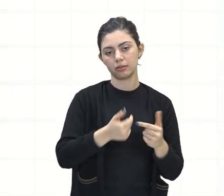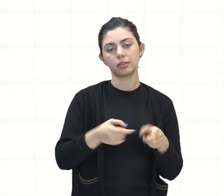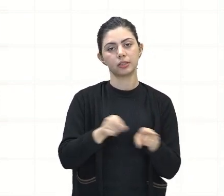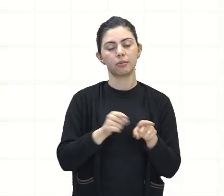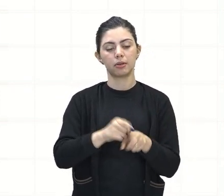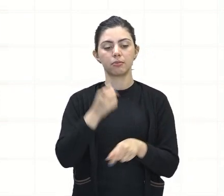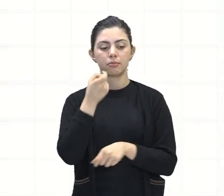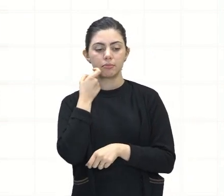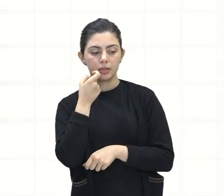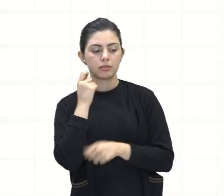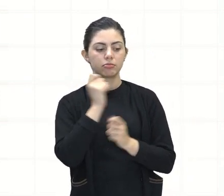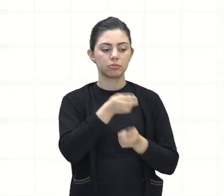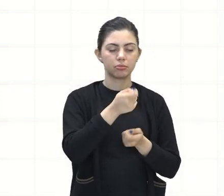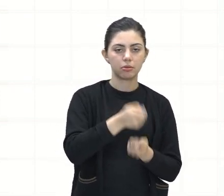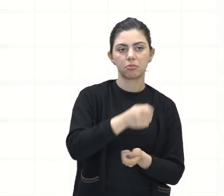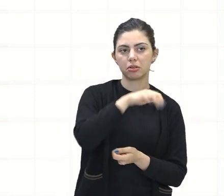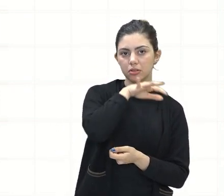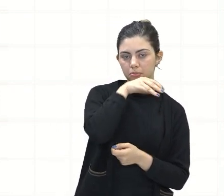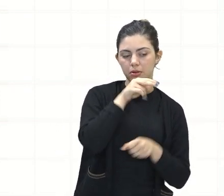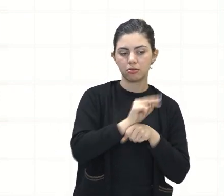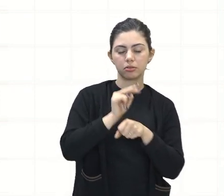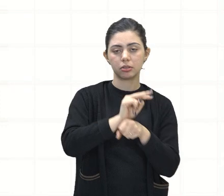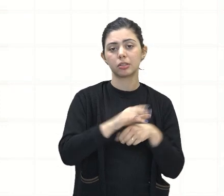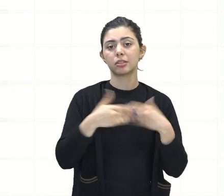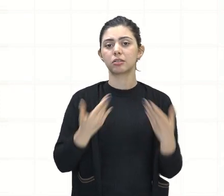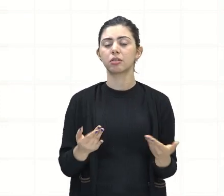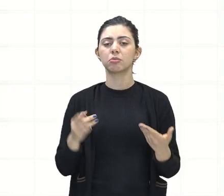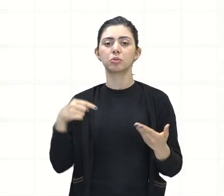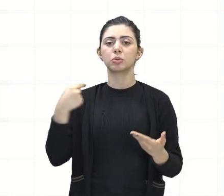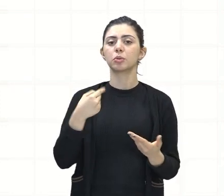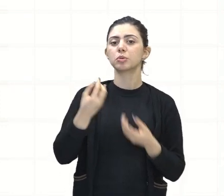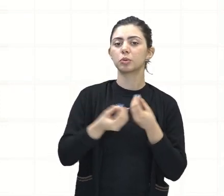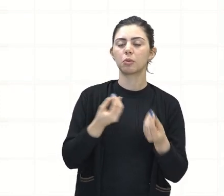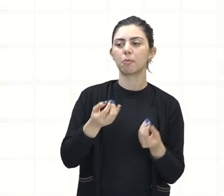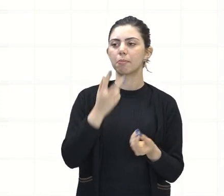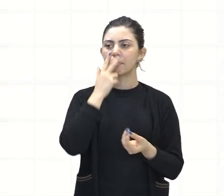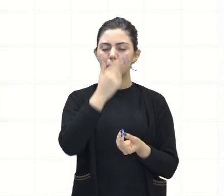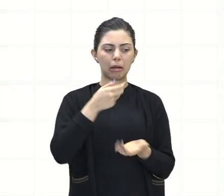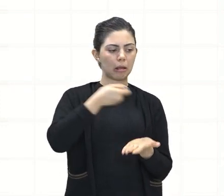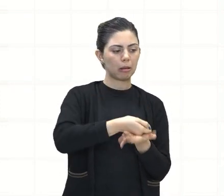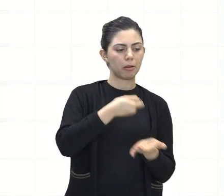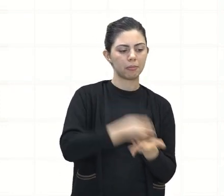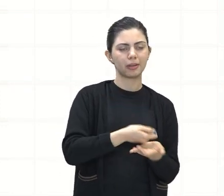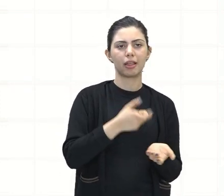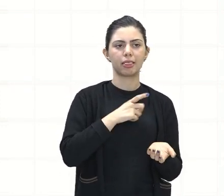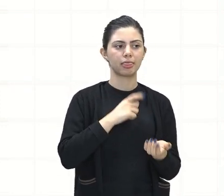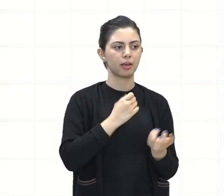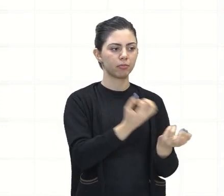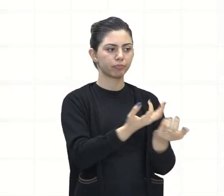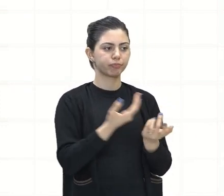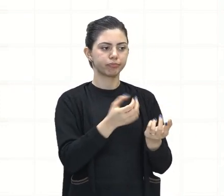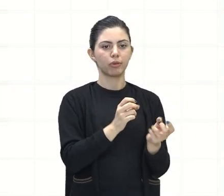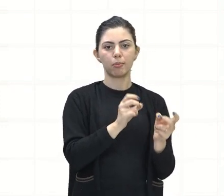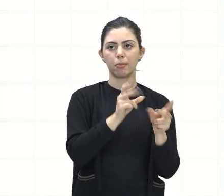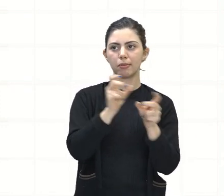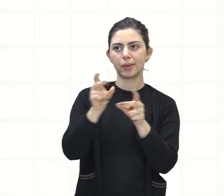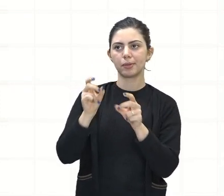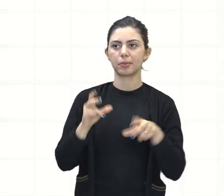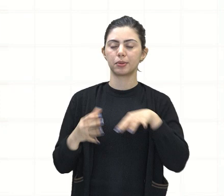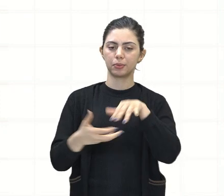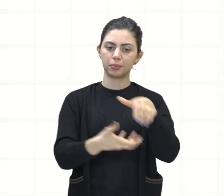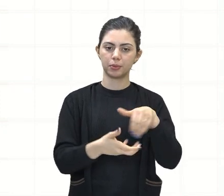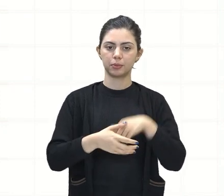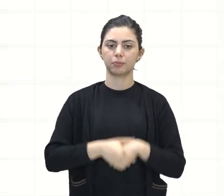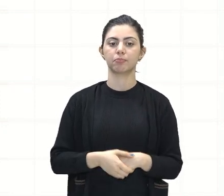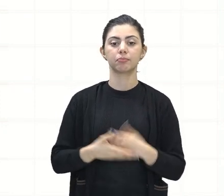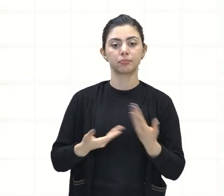certo? Então nós fomos quase que condenados a fornecer para o mundo produtos oriundos da agricultura e pecuária. Ocupamos ali uma posição